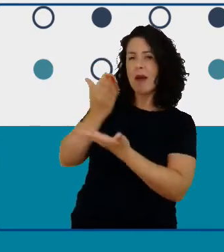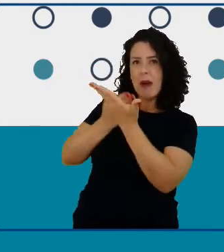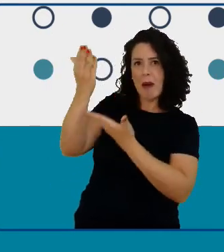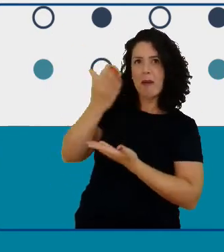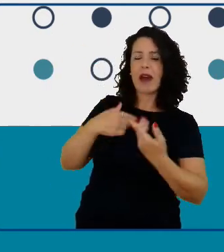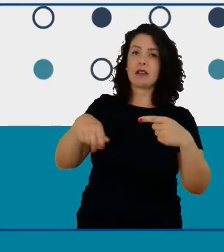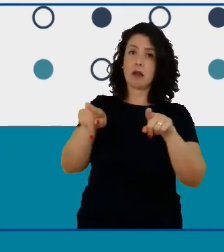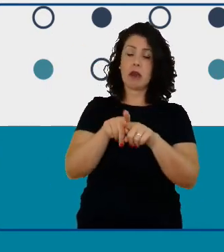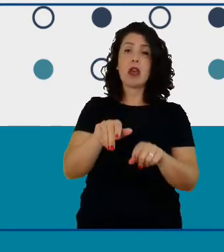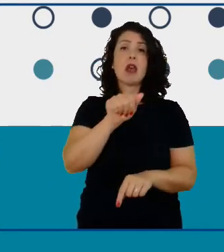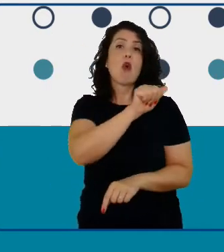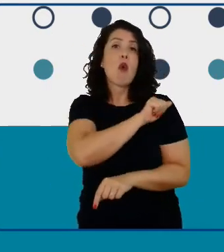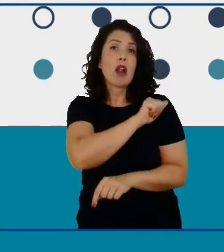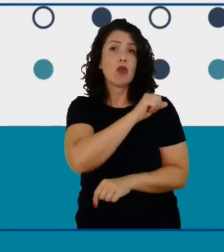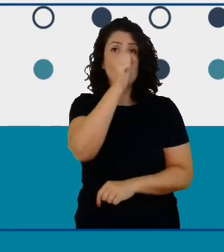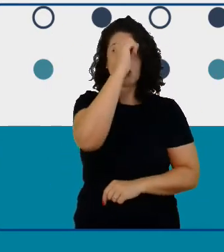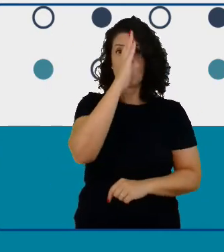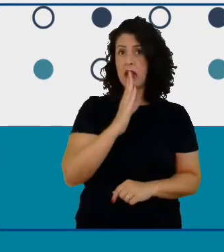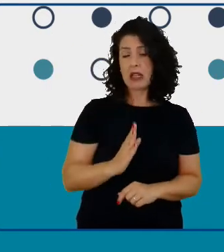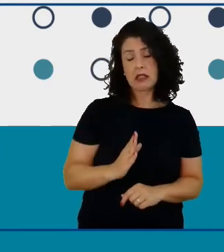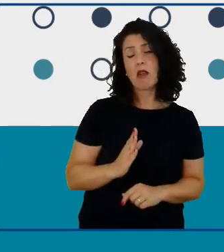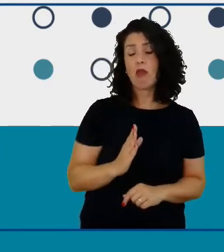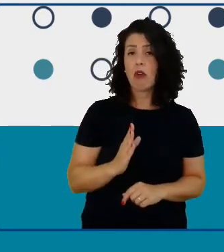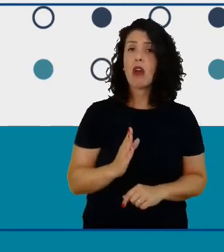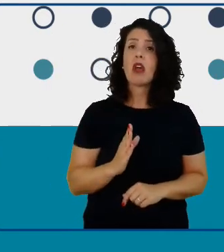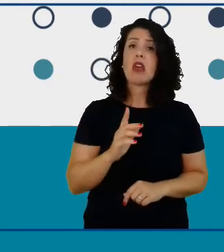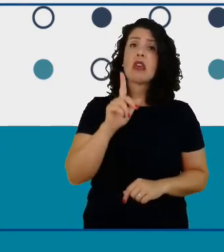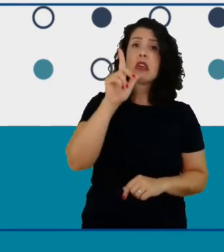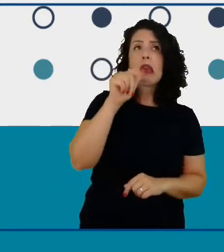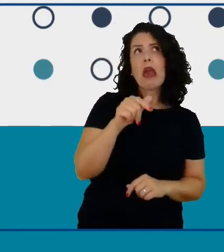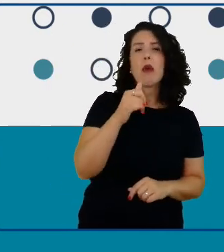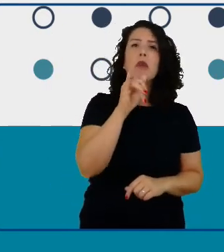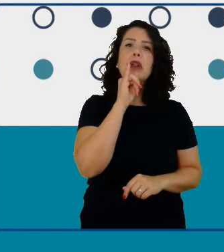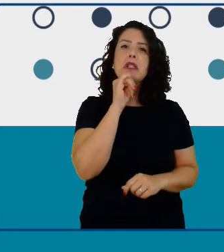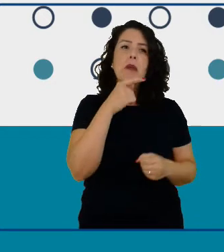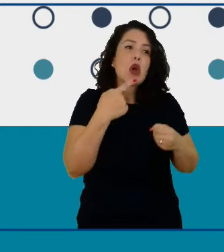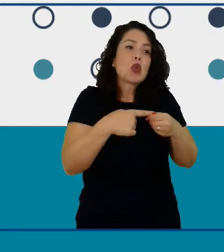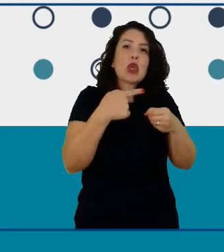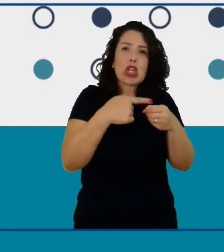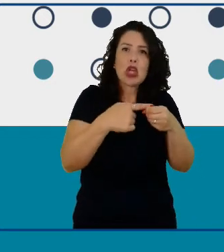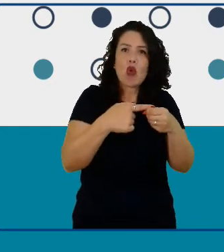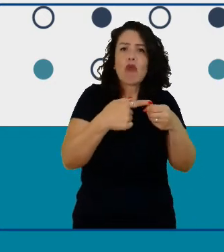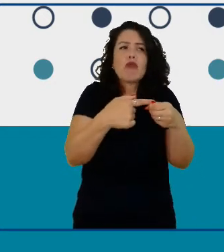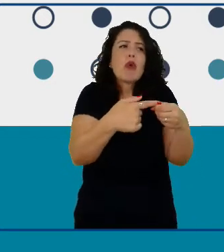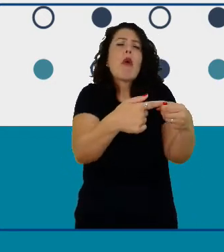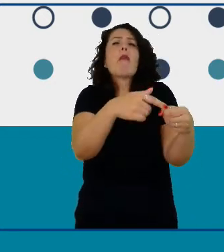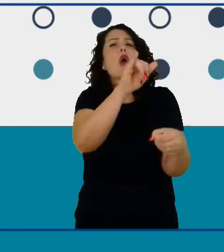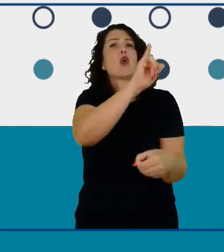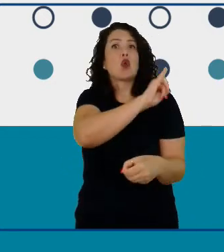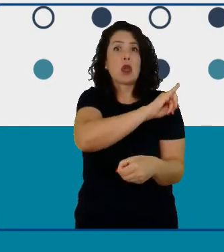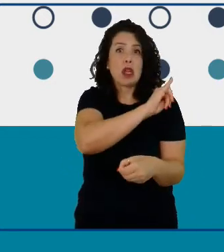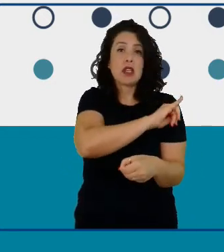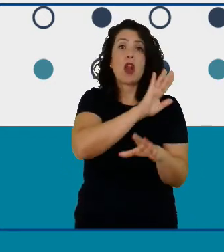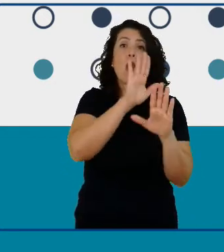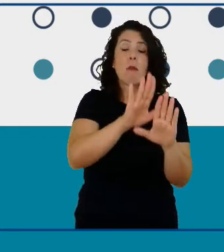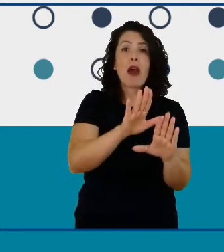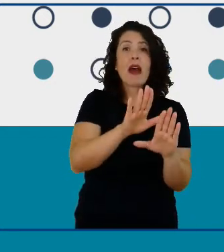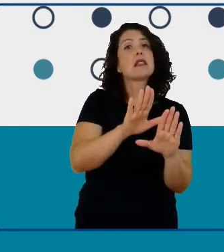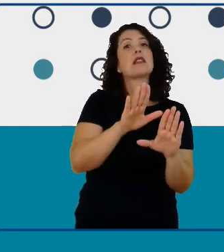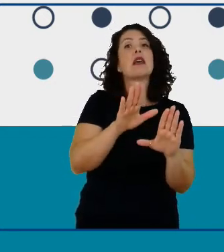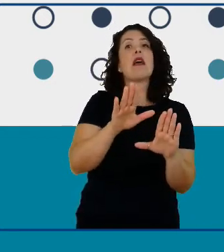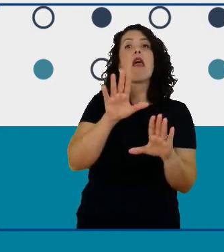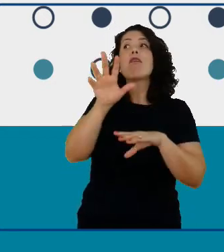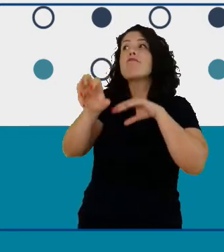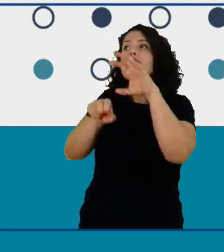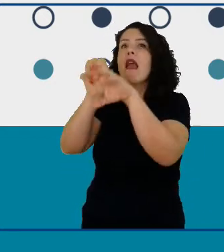que é do vamos dizer assim do interior do Rio de Janeiro e que está sempre buscando a oportunidade de ter acesso